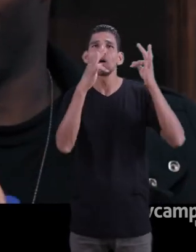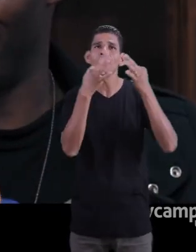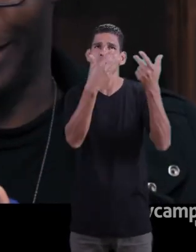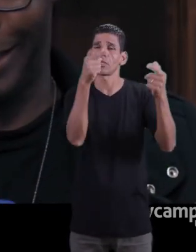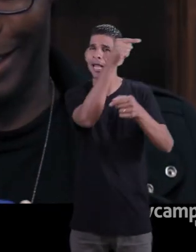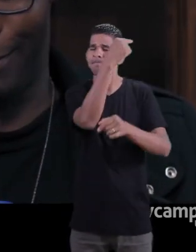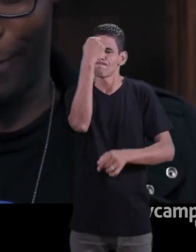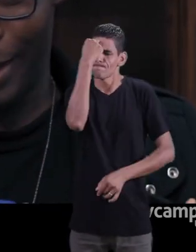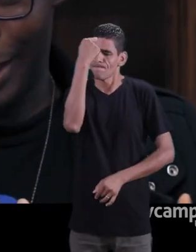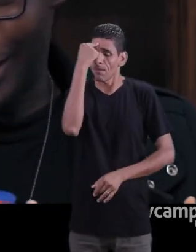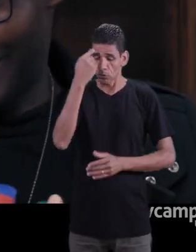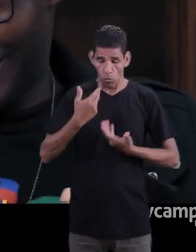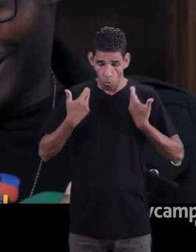lá, ou seja, nosso coração.